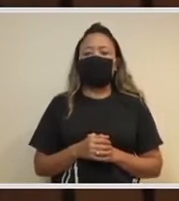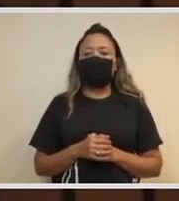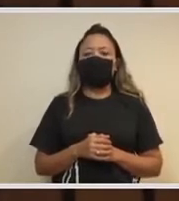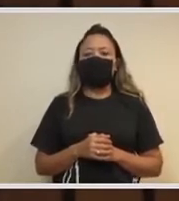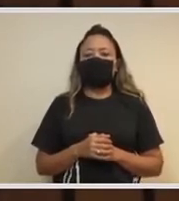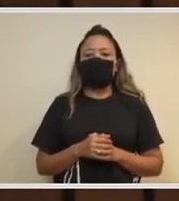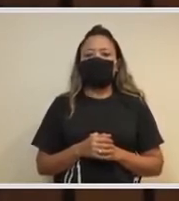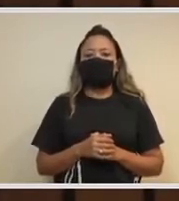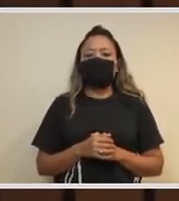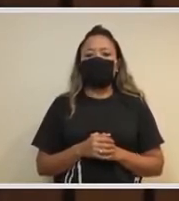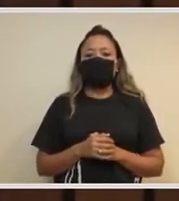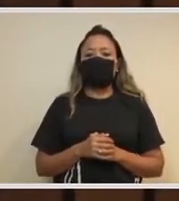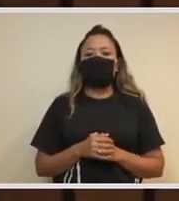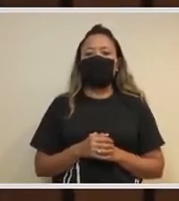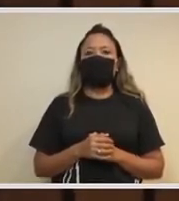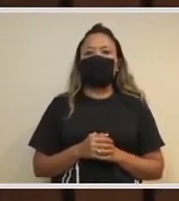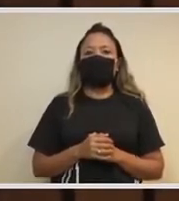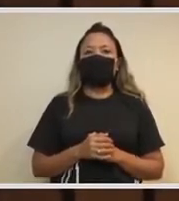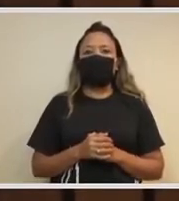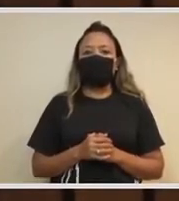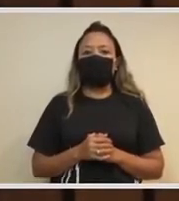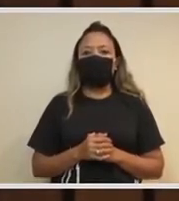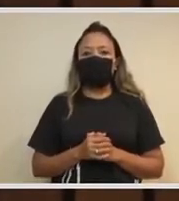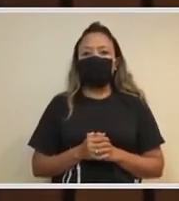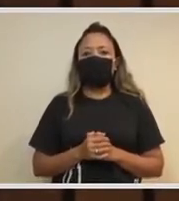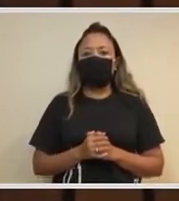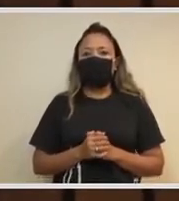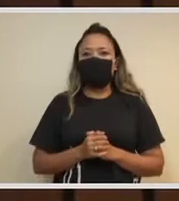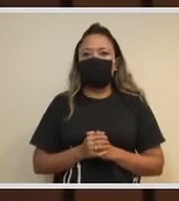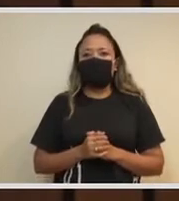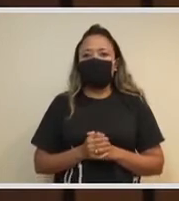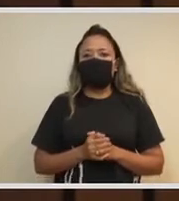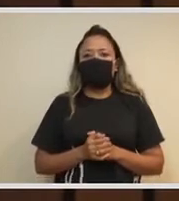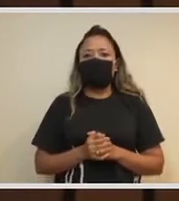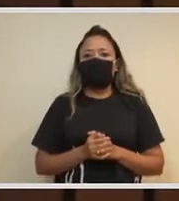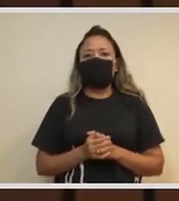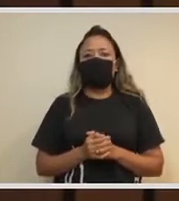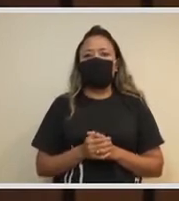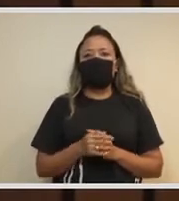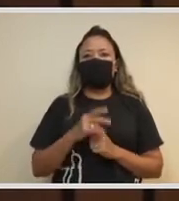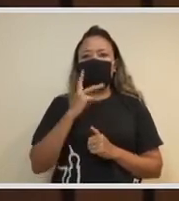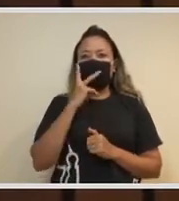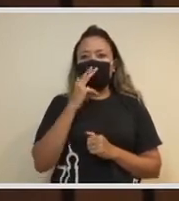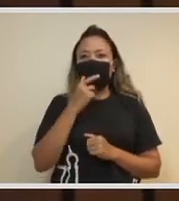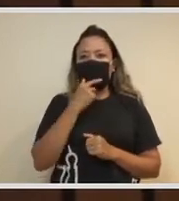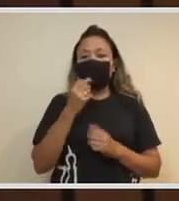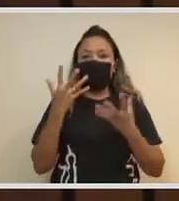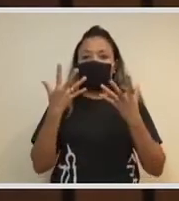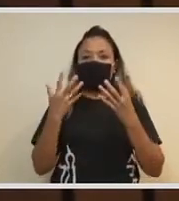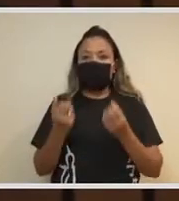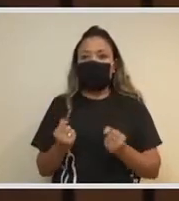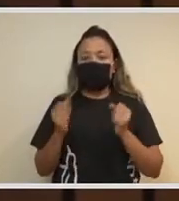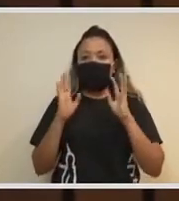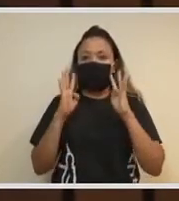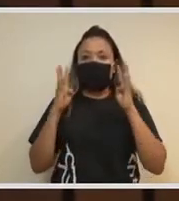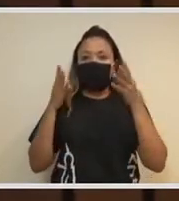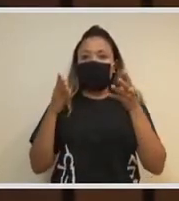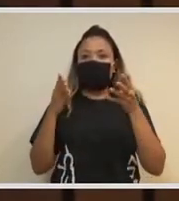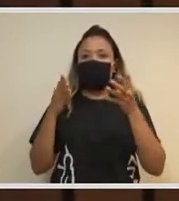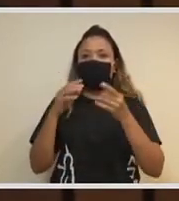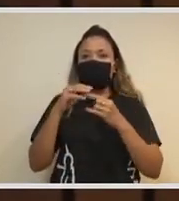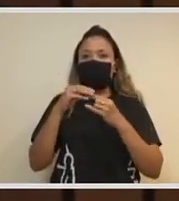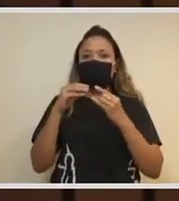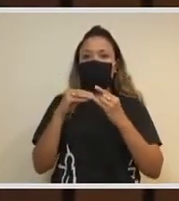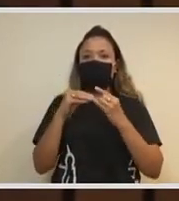passos à frente no sentido de fortalecer a missão da Fiocruz e o seu papel. Obrigada, Carlos. É